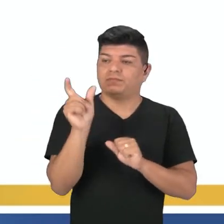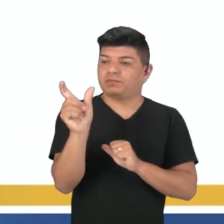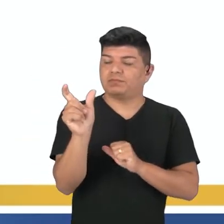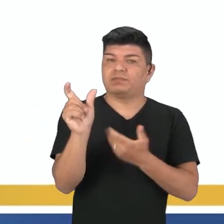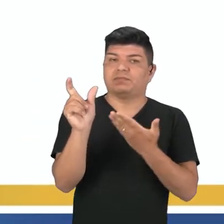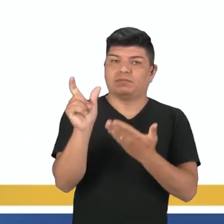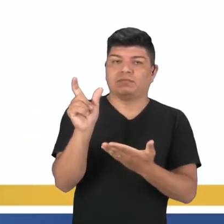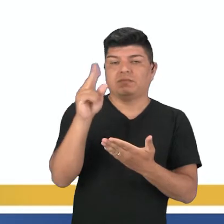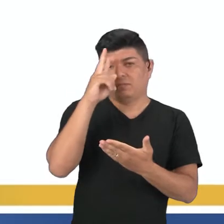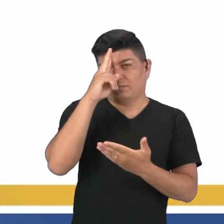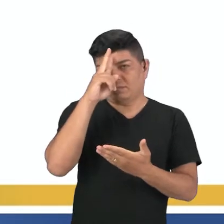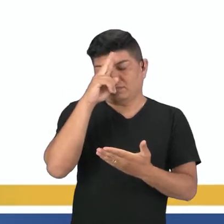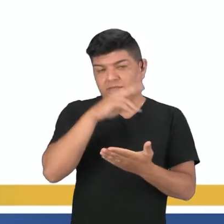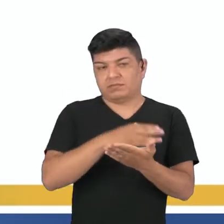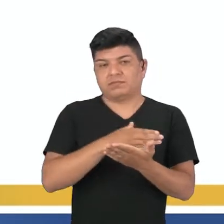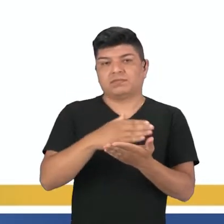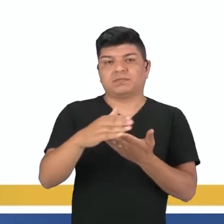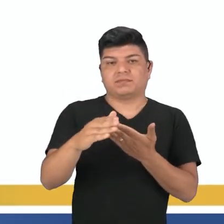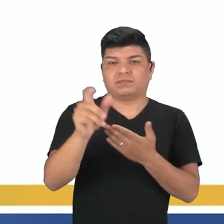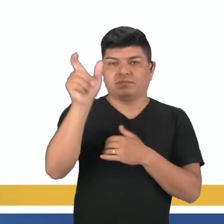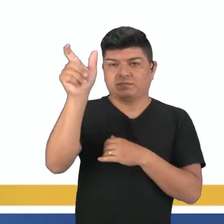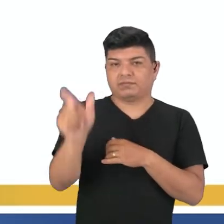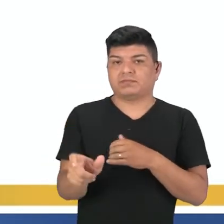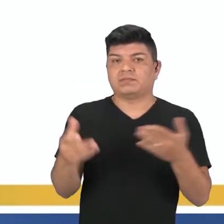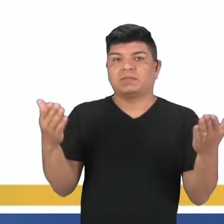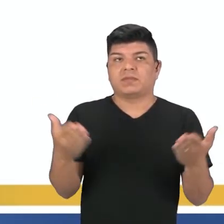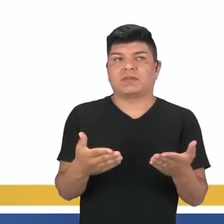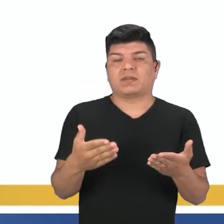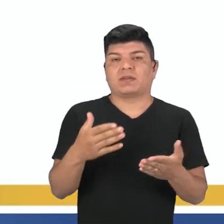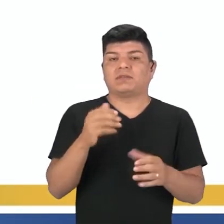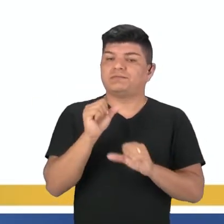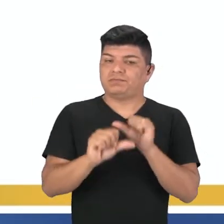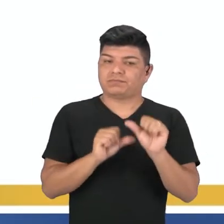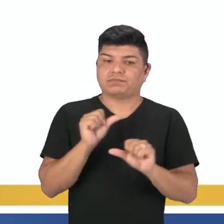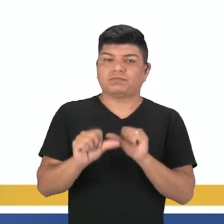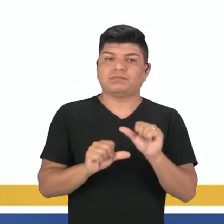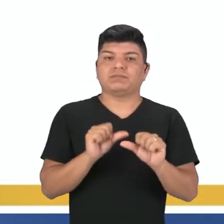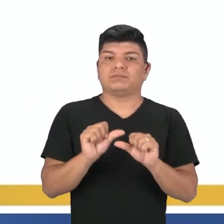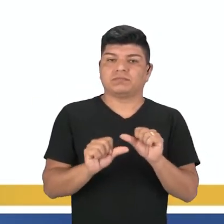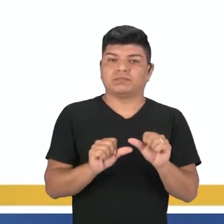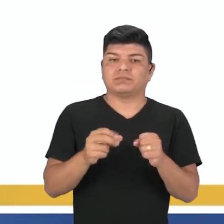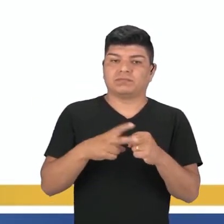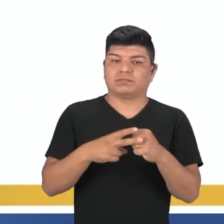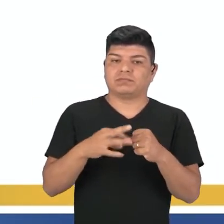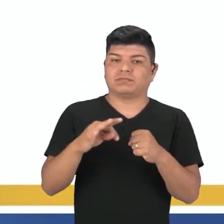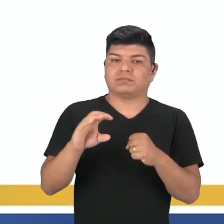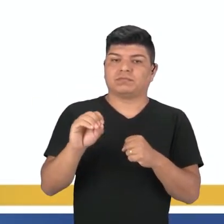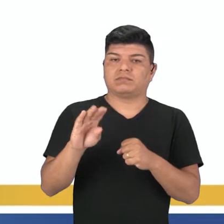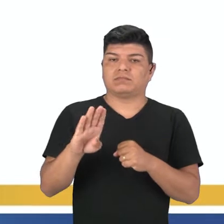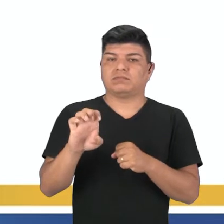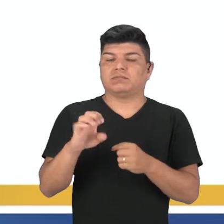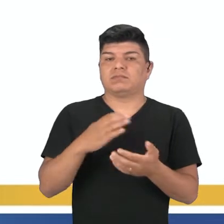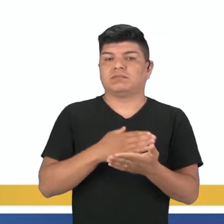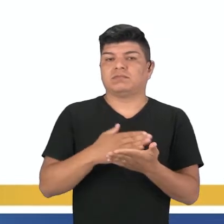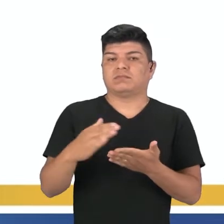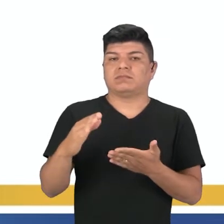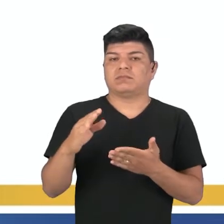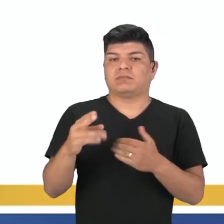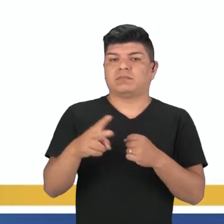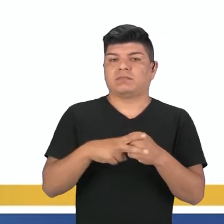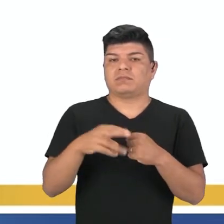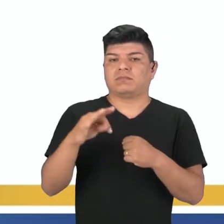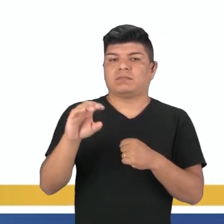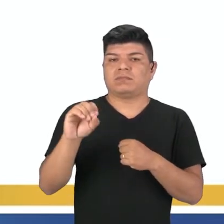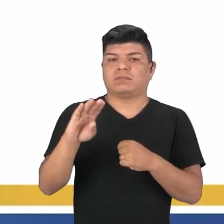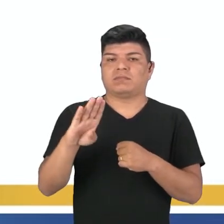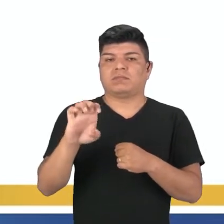palavras aí. Lembra que a gente começava com o sujeito? Agora a gente vai trocar de lugar com o verbo to be. A gente vai iniciar com o verbo to